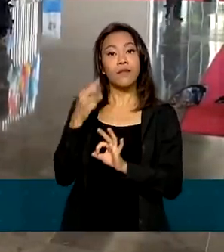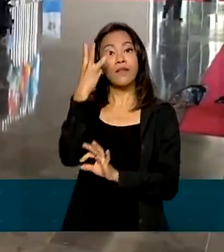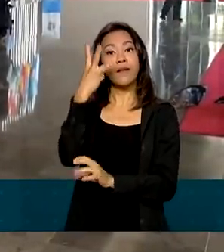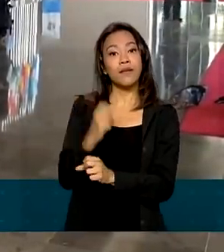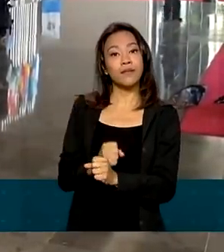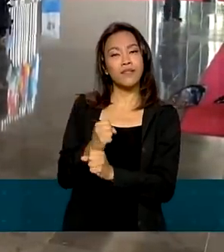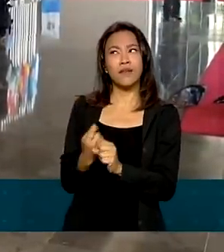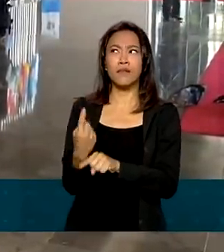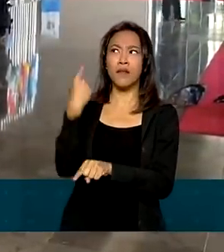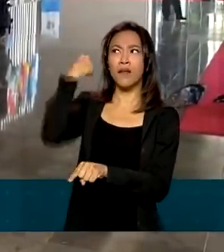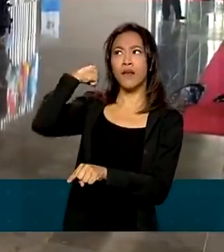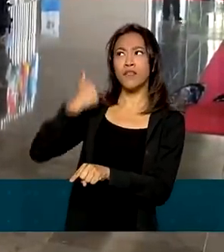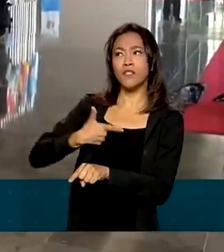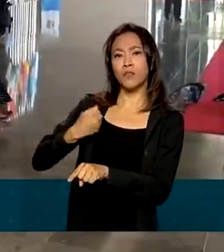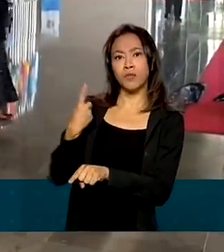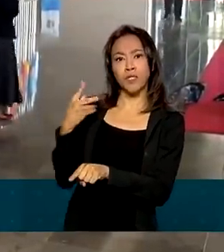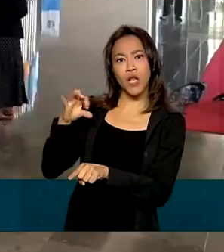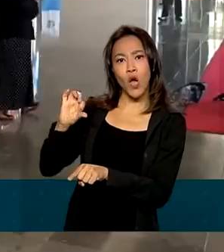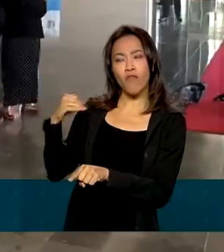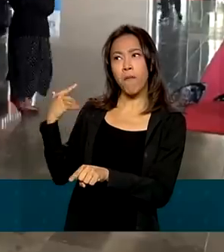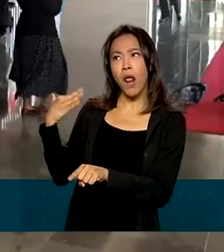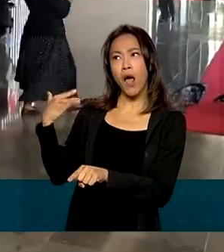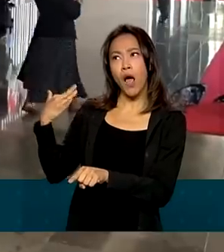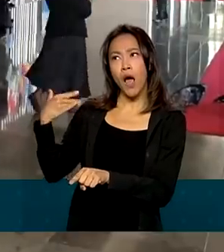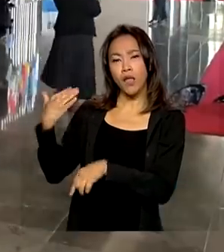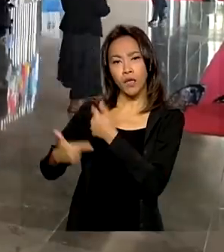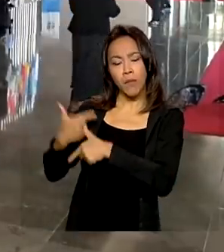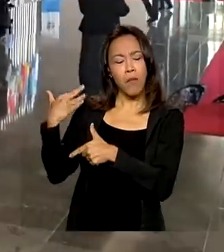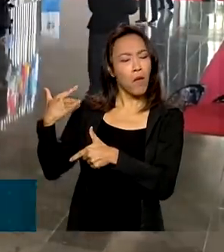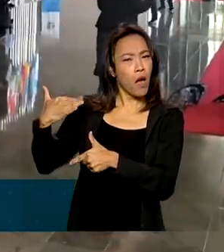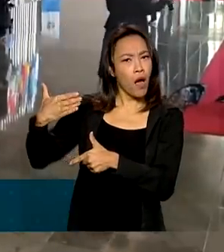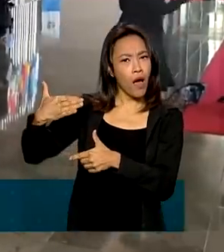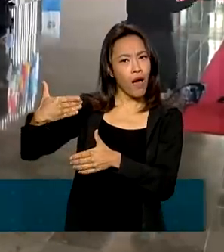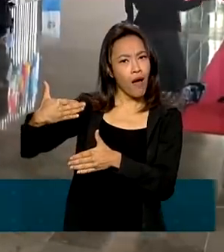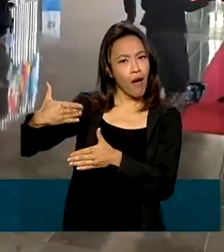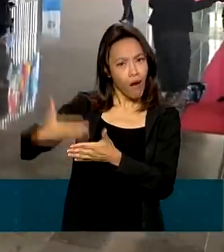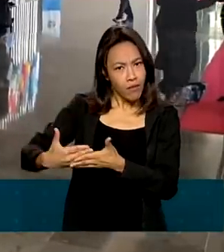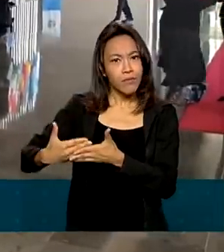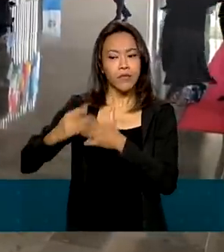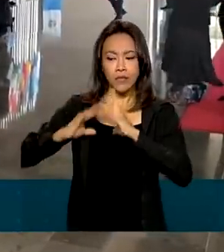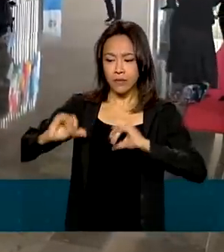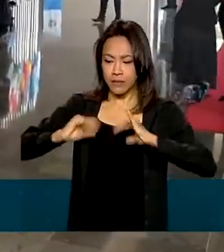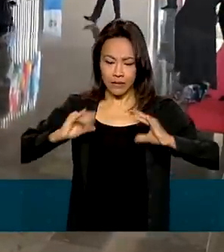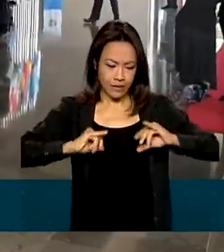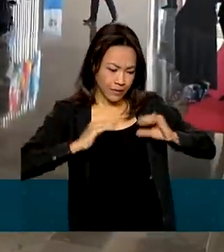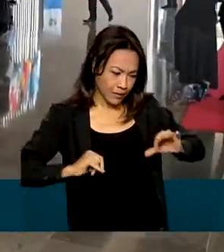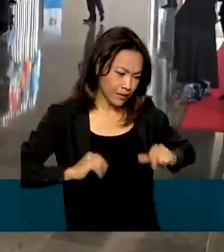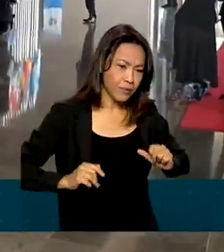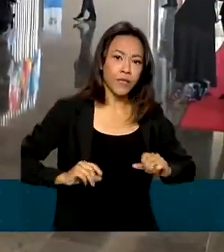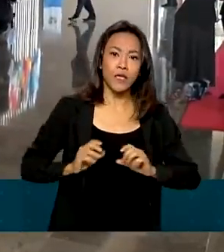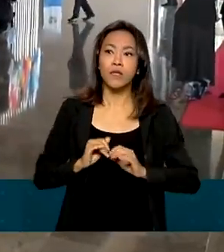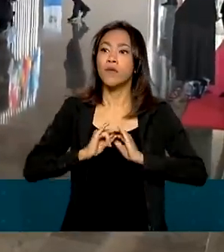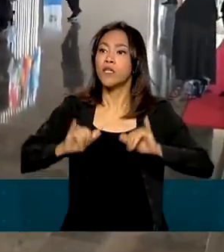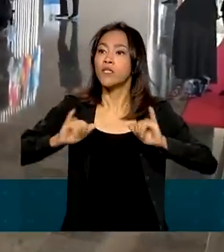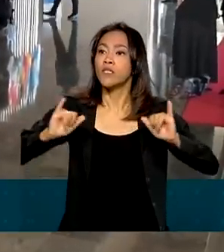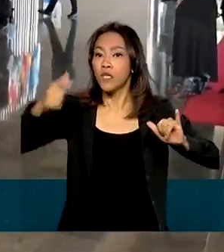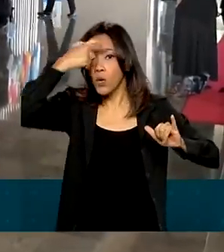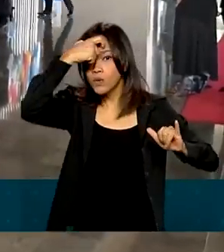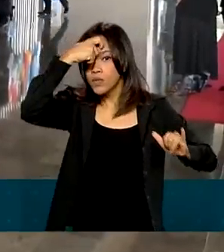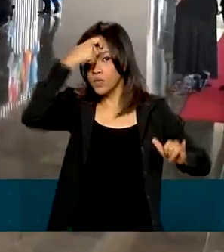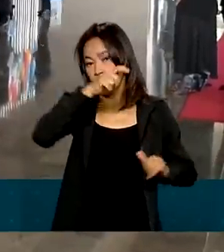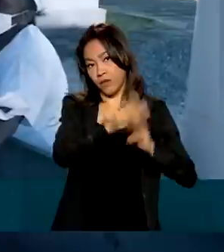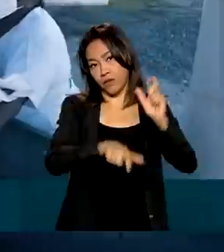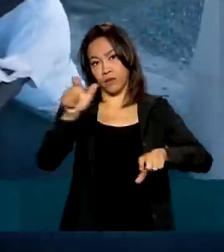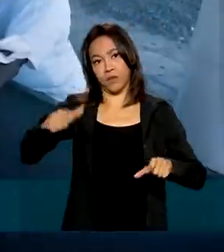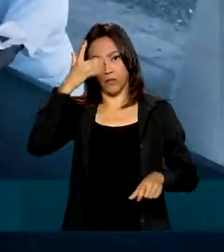Desde 2019, foram várias ações realizadas, recuperando o ambiente e mobilizando as pessoas em prol de praias